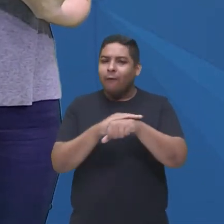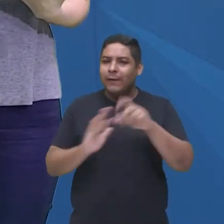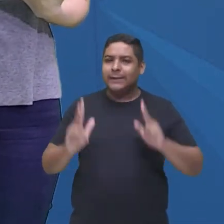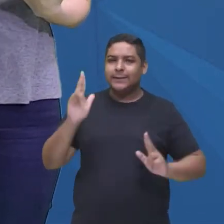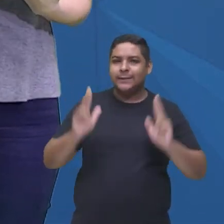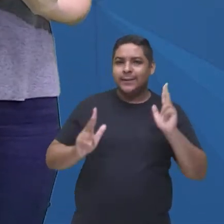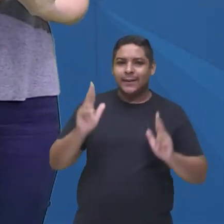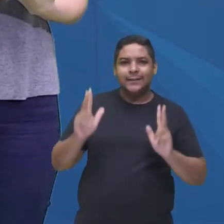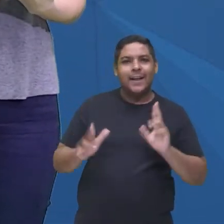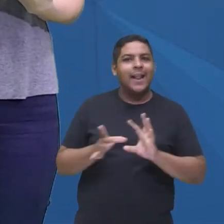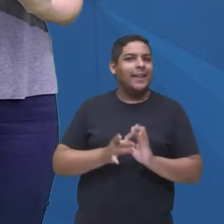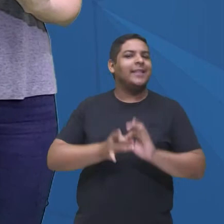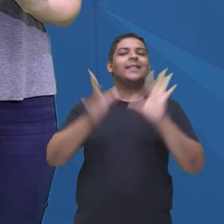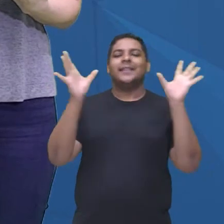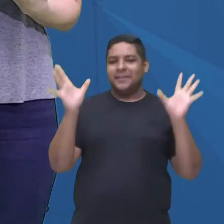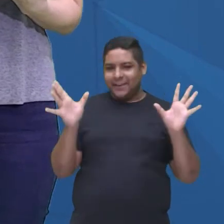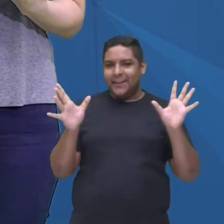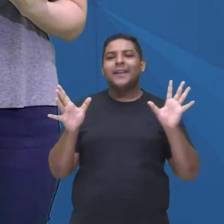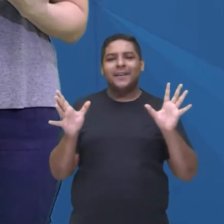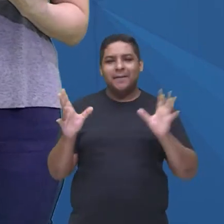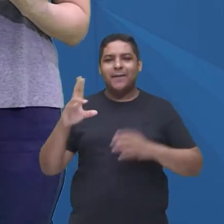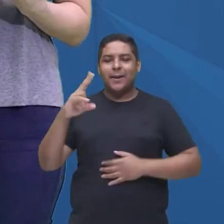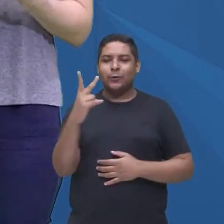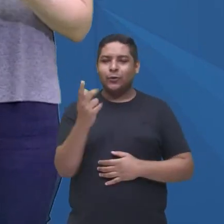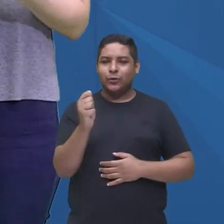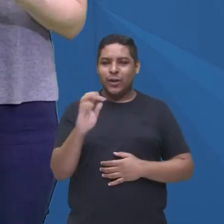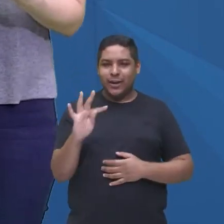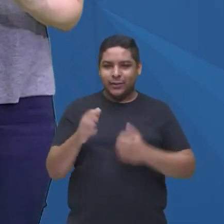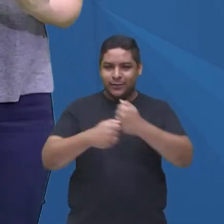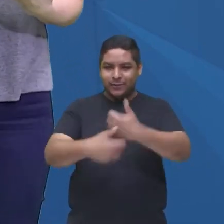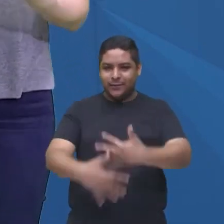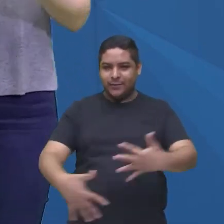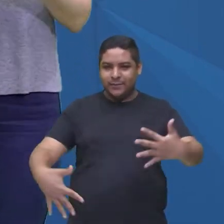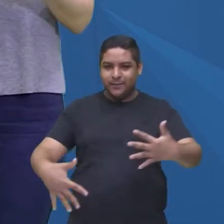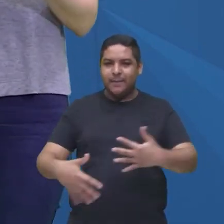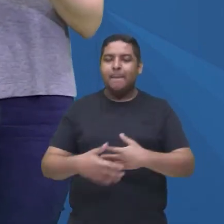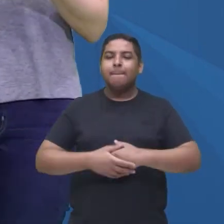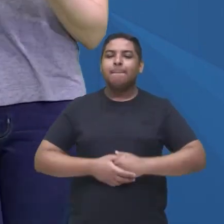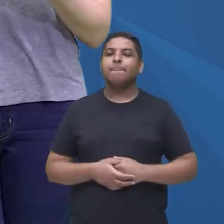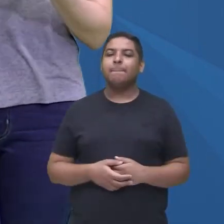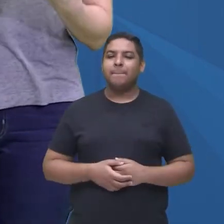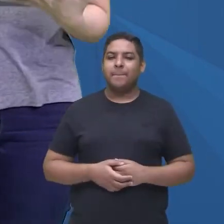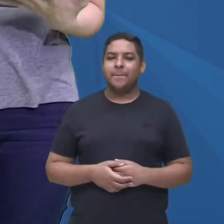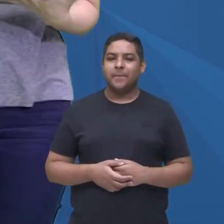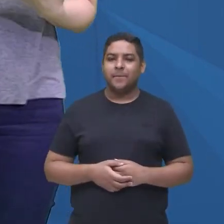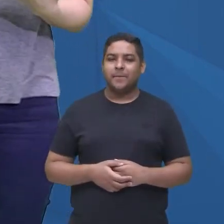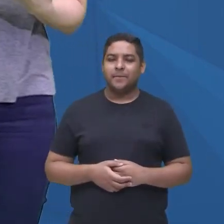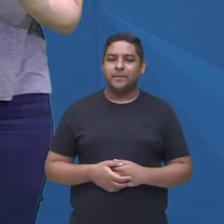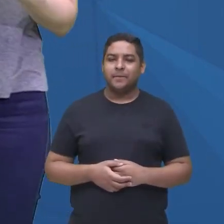tá liberado aí no nosso chat, tá bom? E a gente tem um...